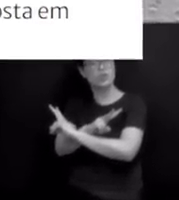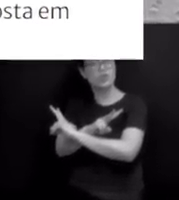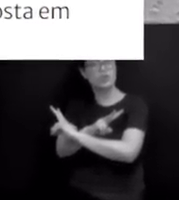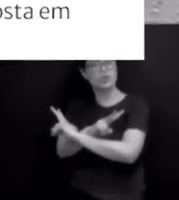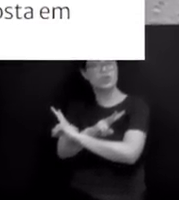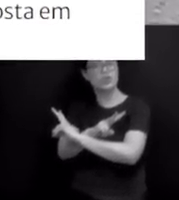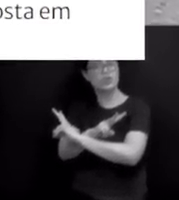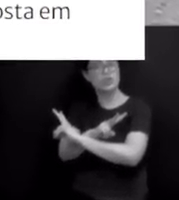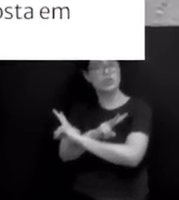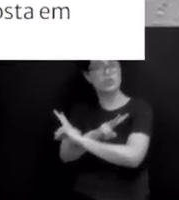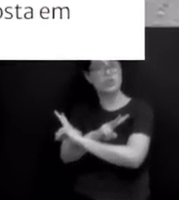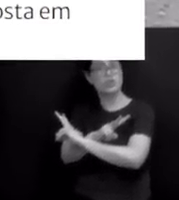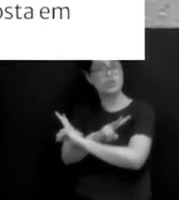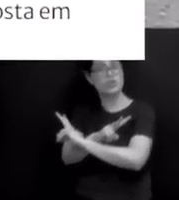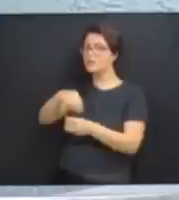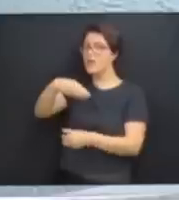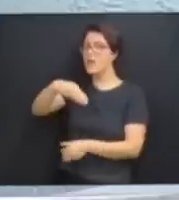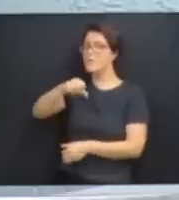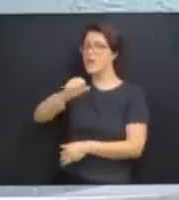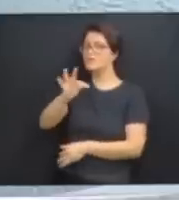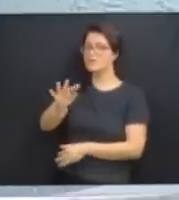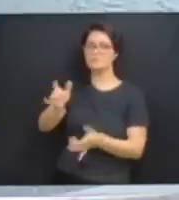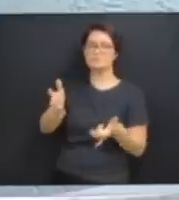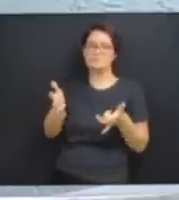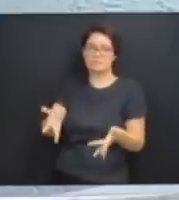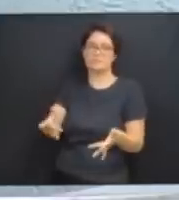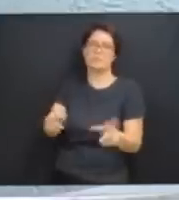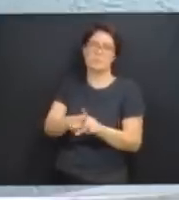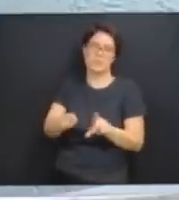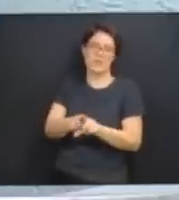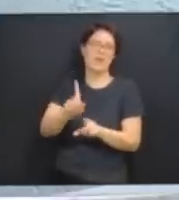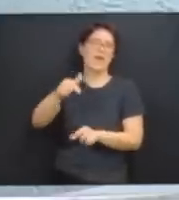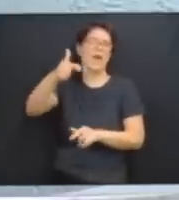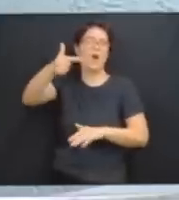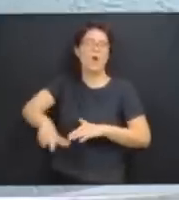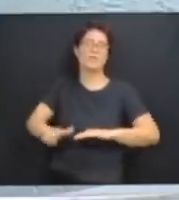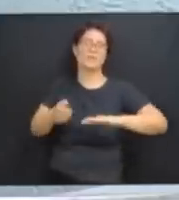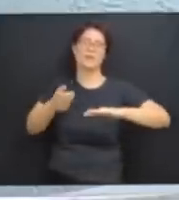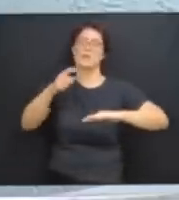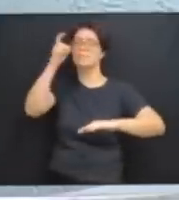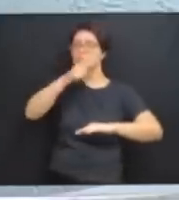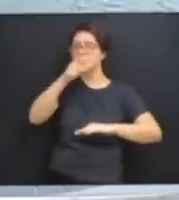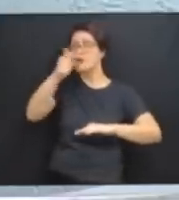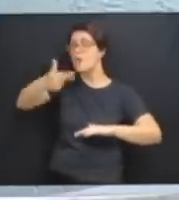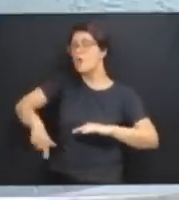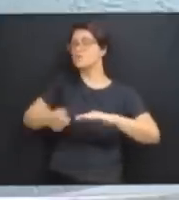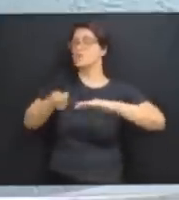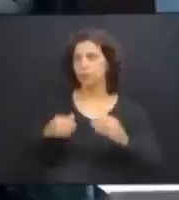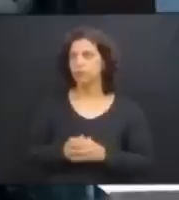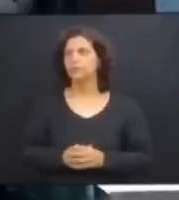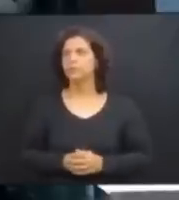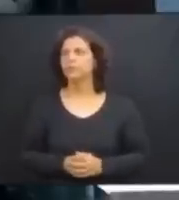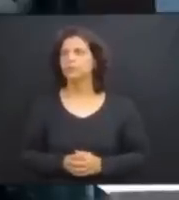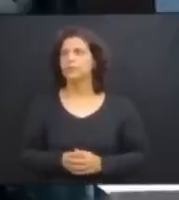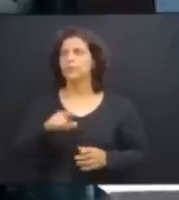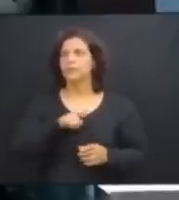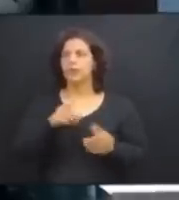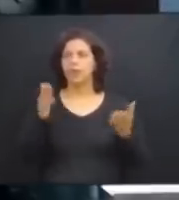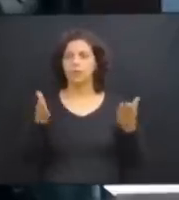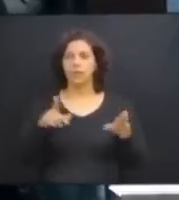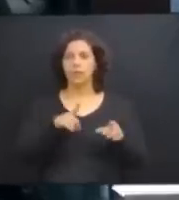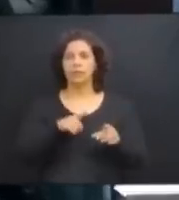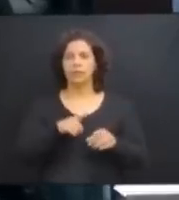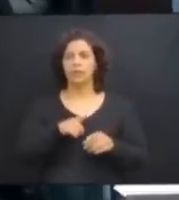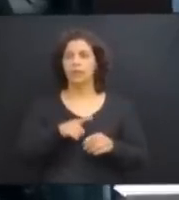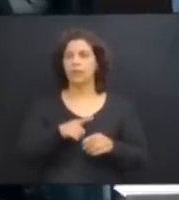Mais uma falcatrua, mais um fake news que essa esquerda coloca aí para a população. Temos aqui um